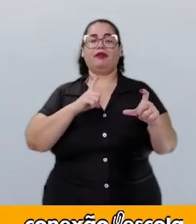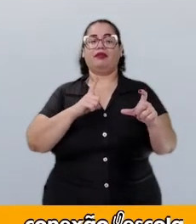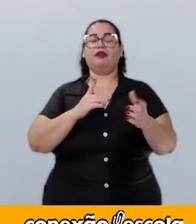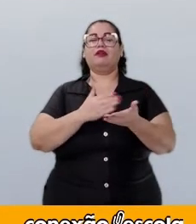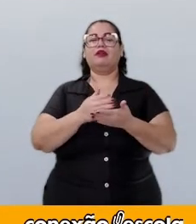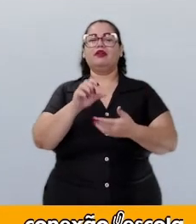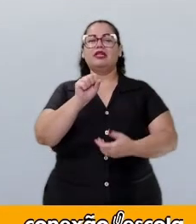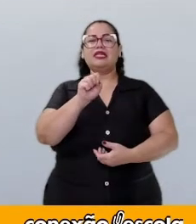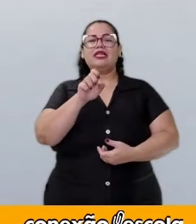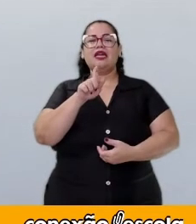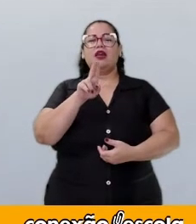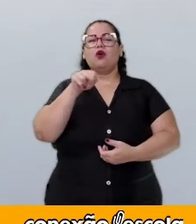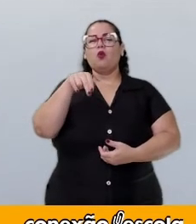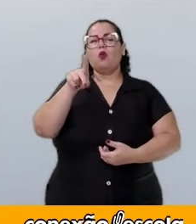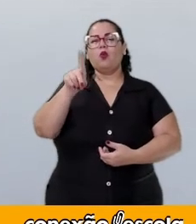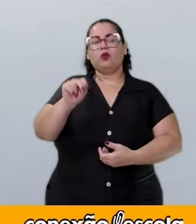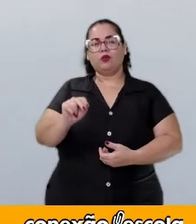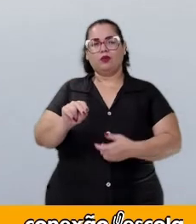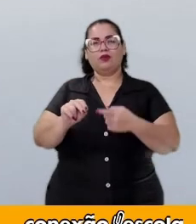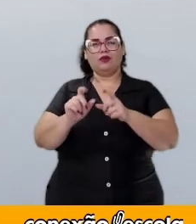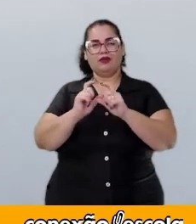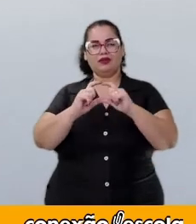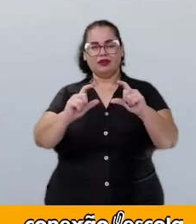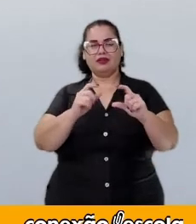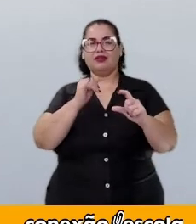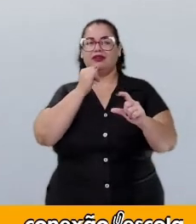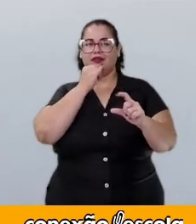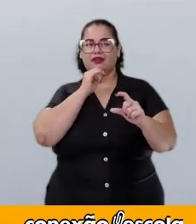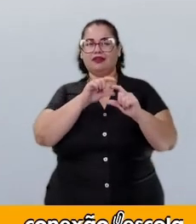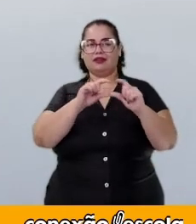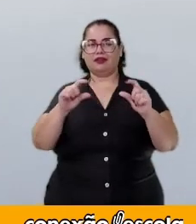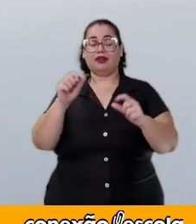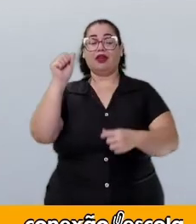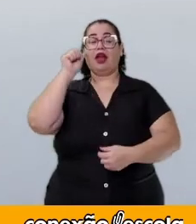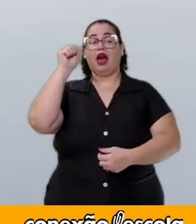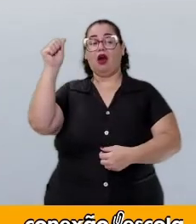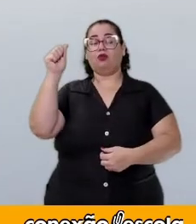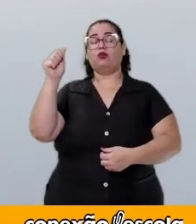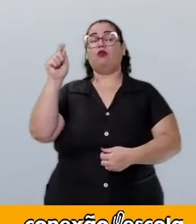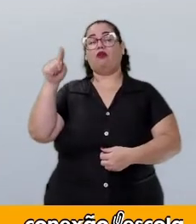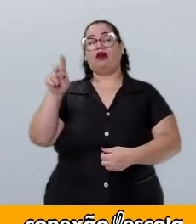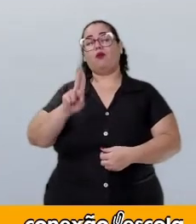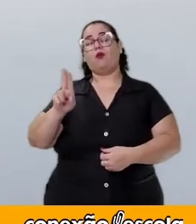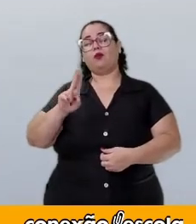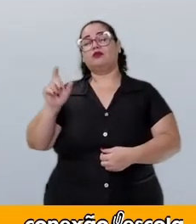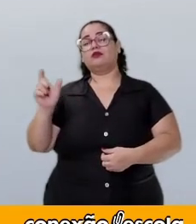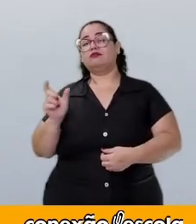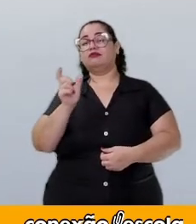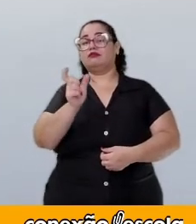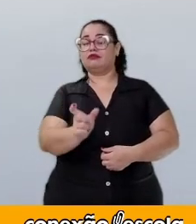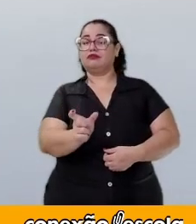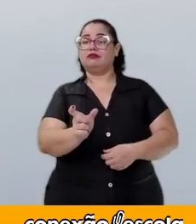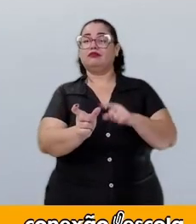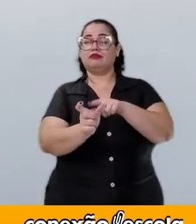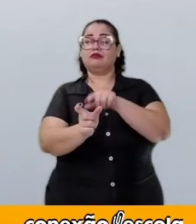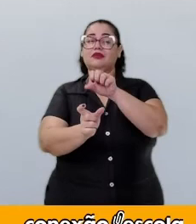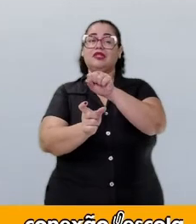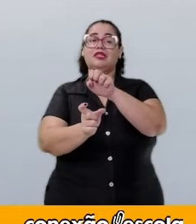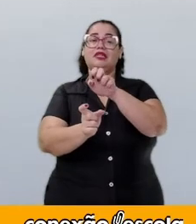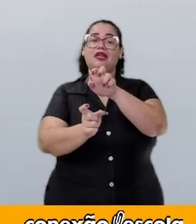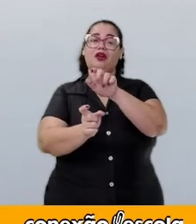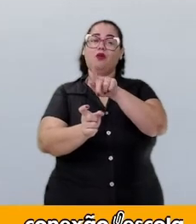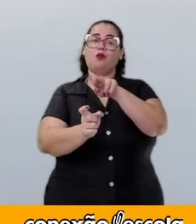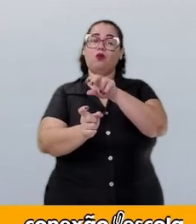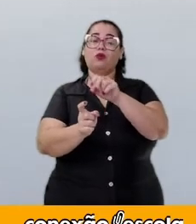o termo segundo, por exemplo. Então, nós temos aqui o autor do texto utilizando essa palavra para dar o